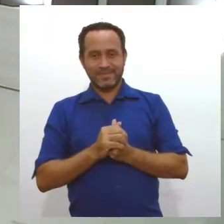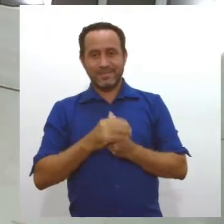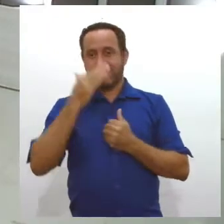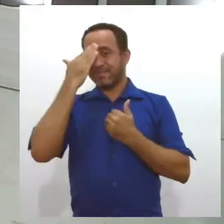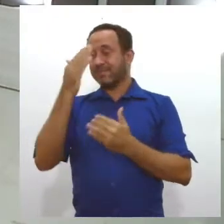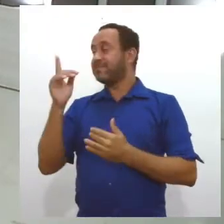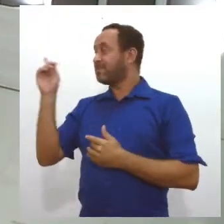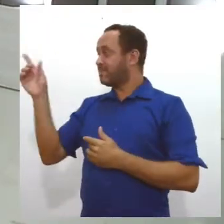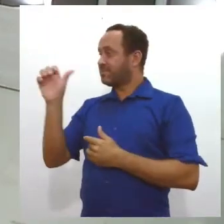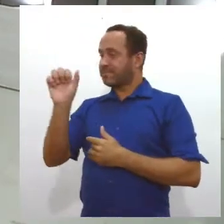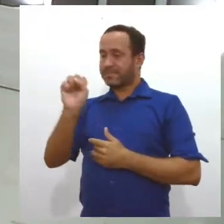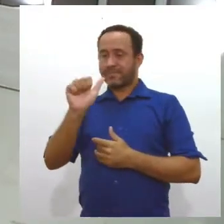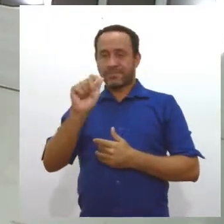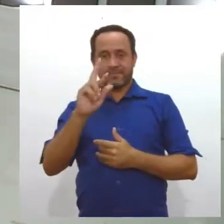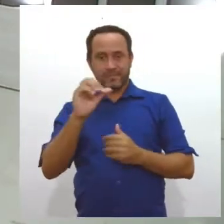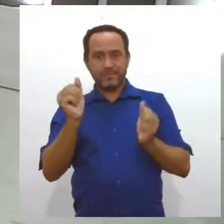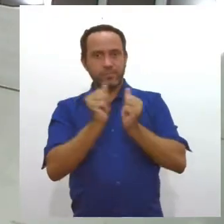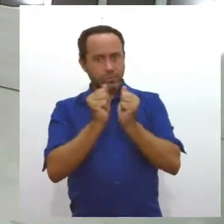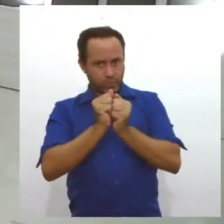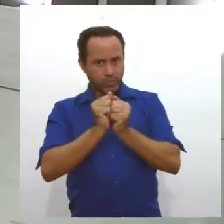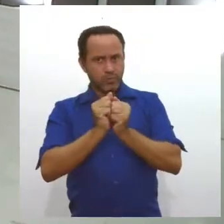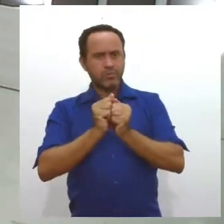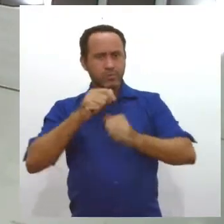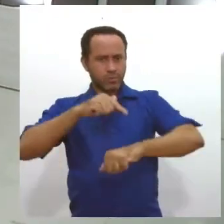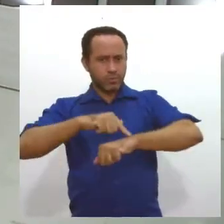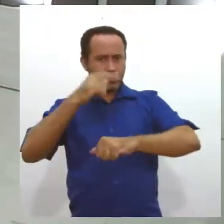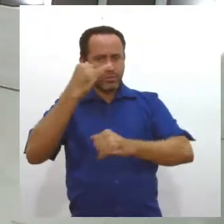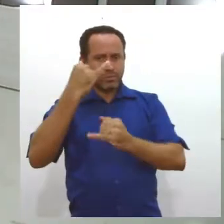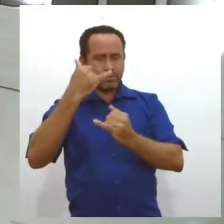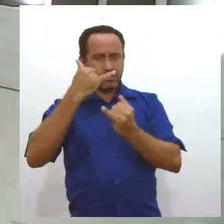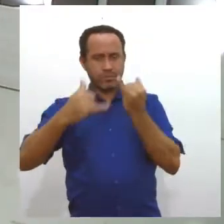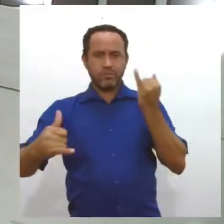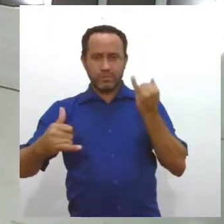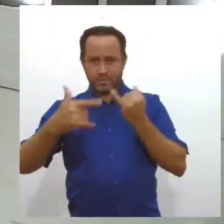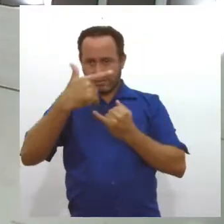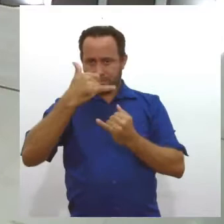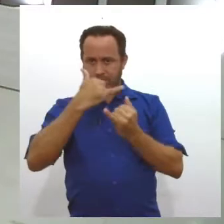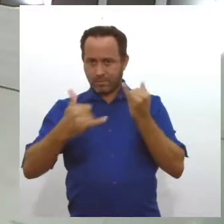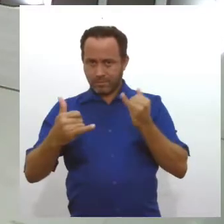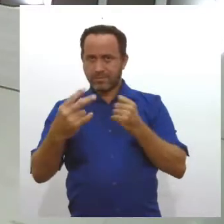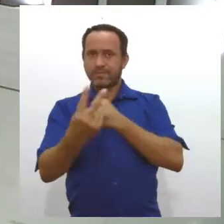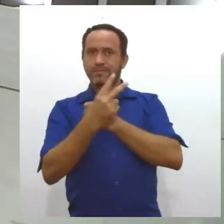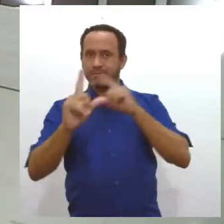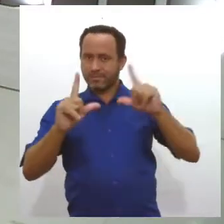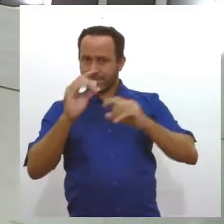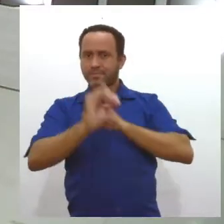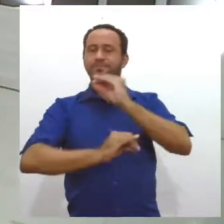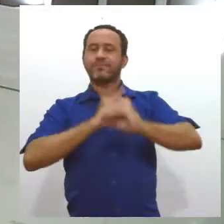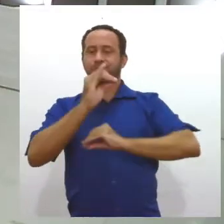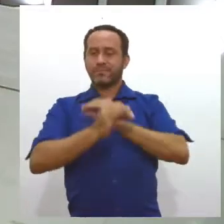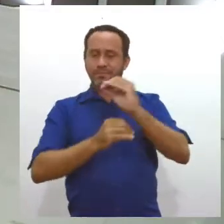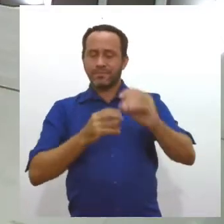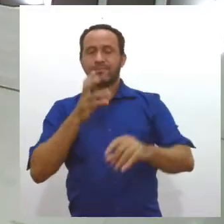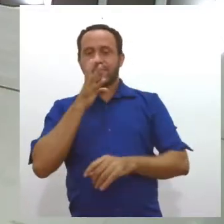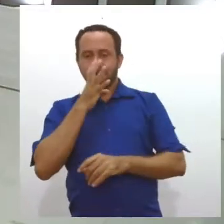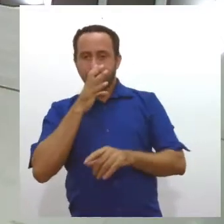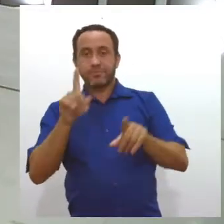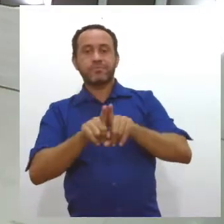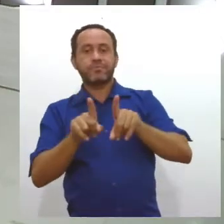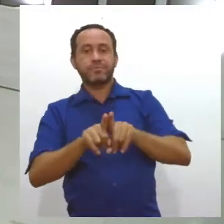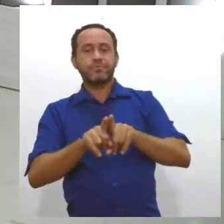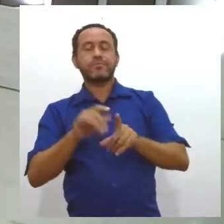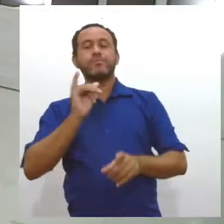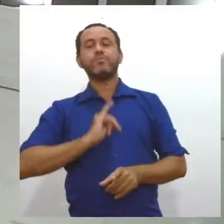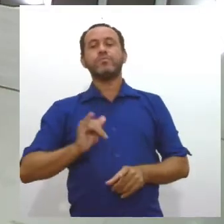Obrigada, Sara. Estaremos juntas daqui a pouquinho, então, a partir das duas e meia. A gente espera os telespectadores e internautas assistindo também. Hora do